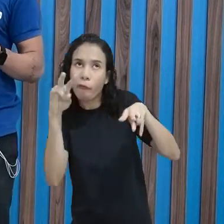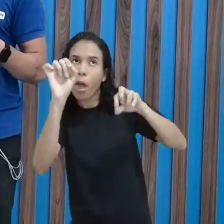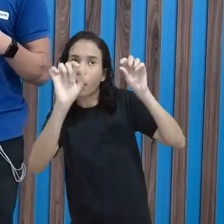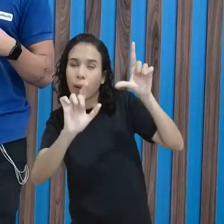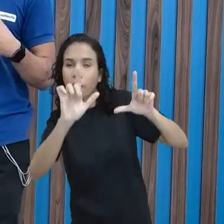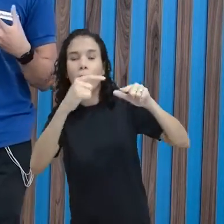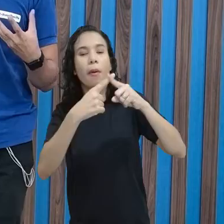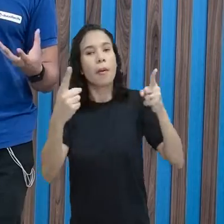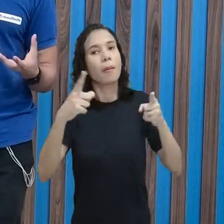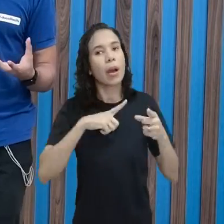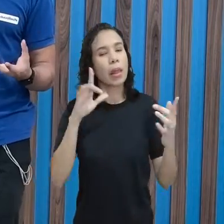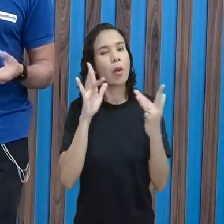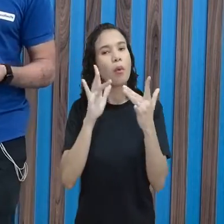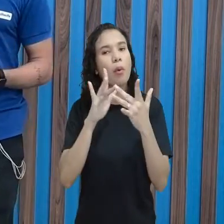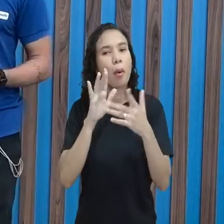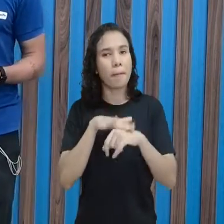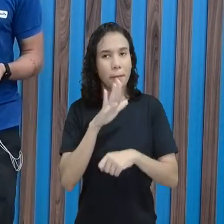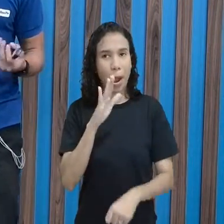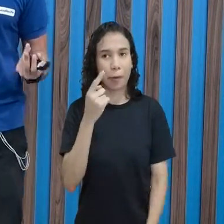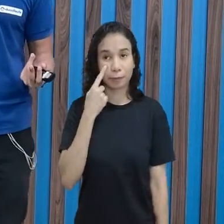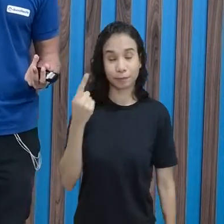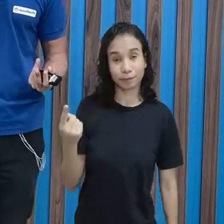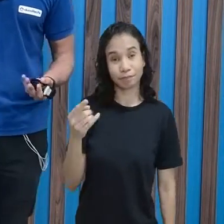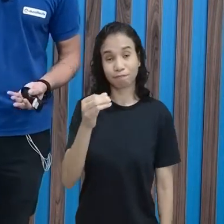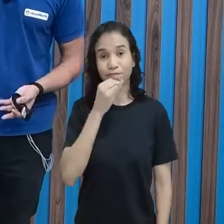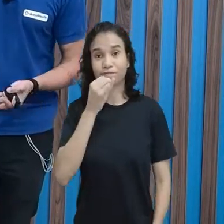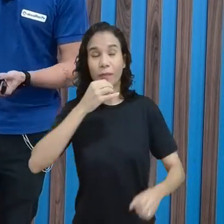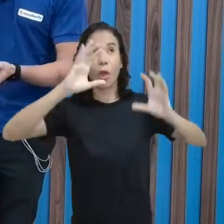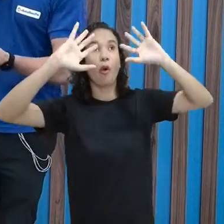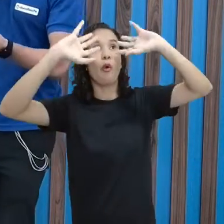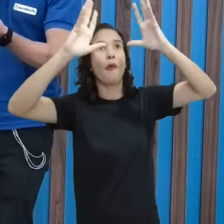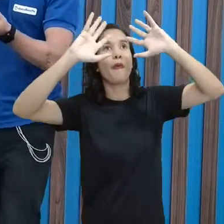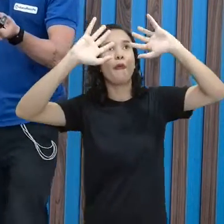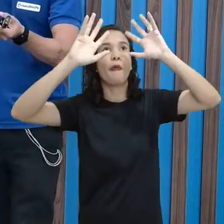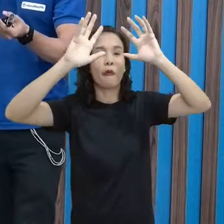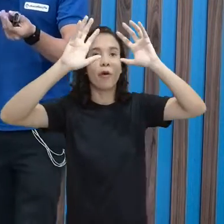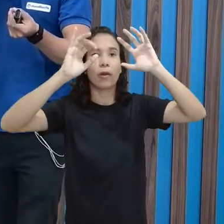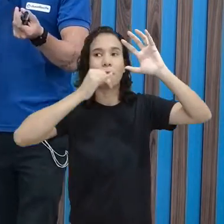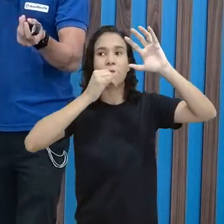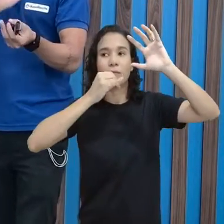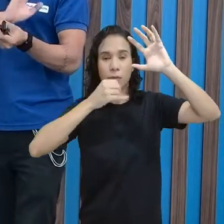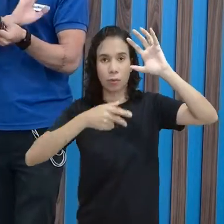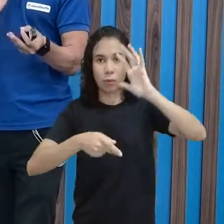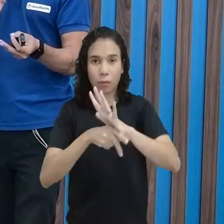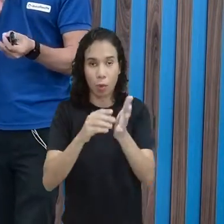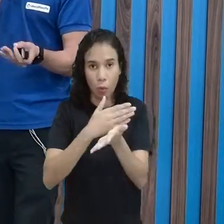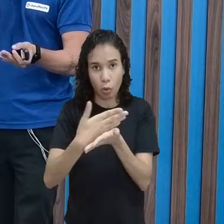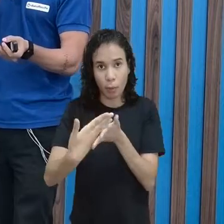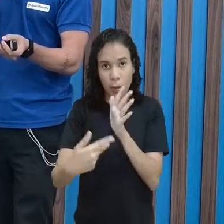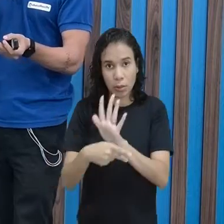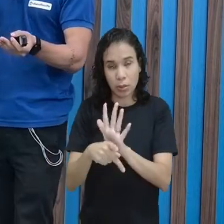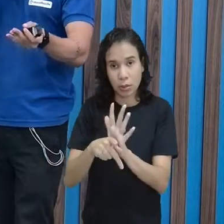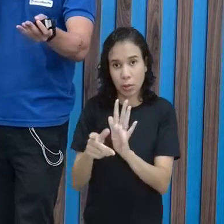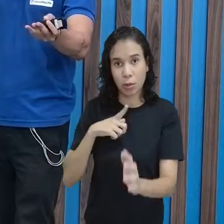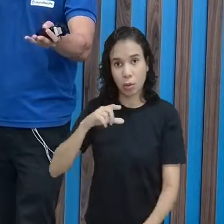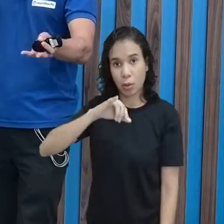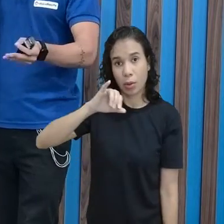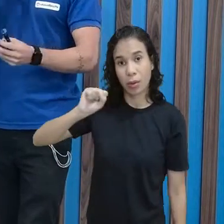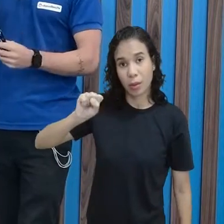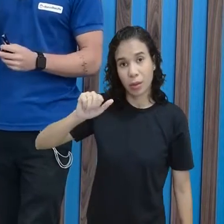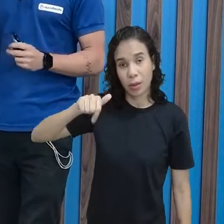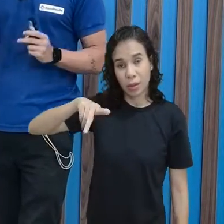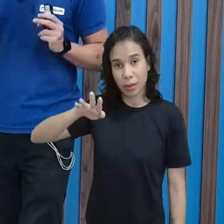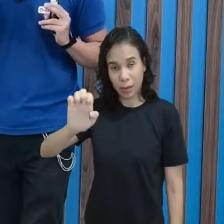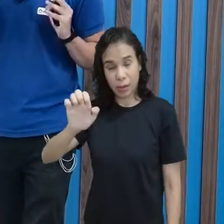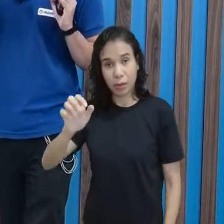Mas vocês têm mais contato. Então, no vôlei, quando eu tenho, o saque, né? Que é o, pra começar o jogo, é o saque. Eu já começo